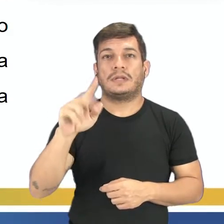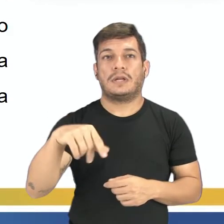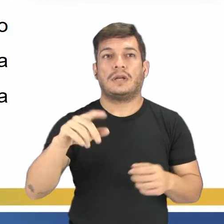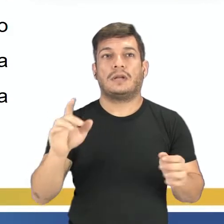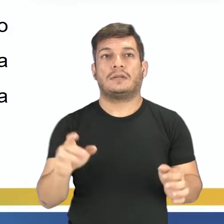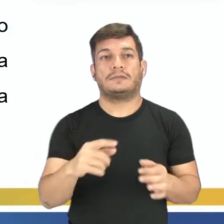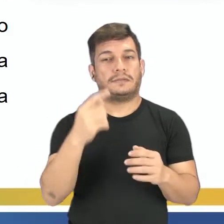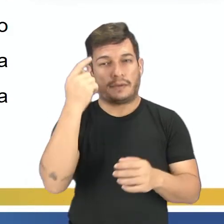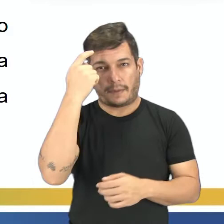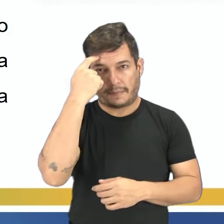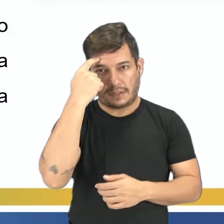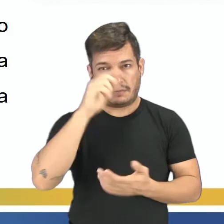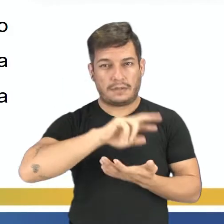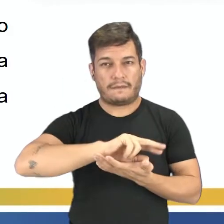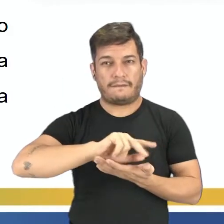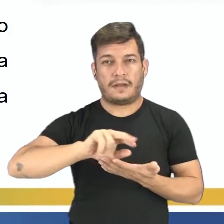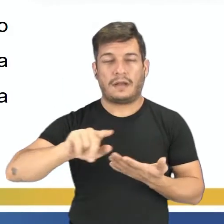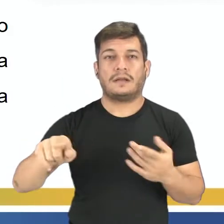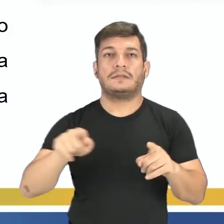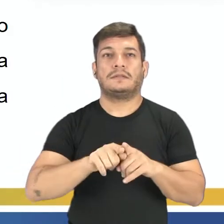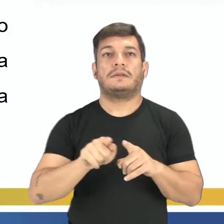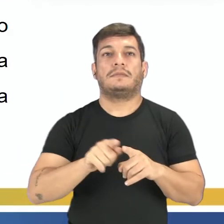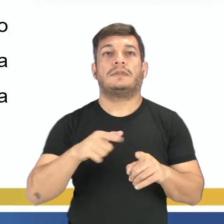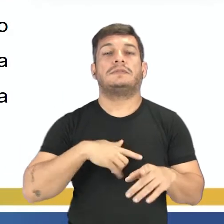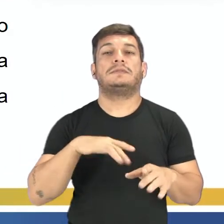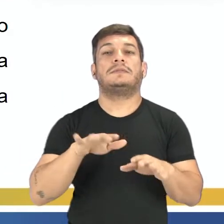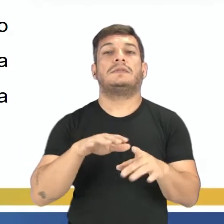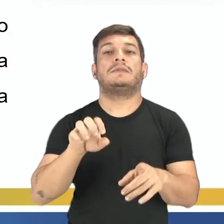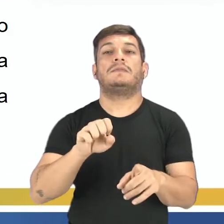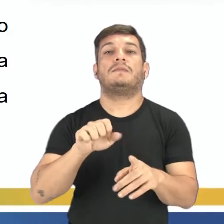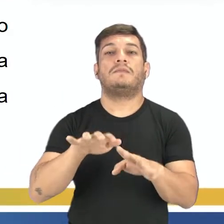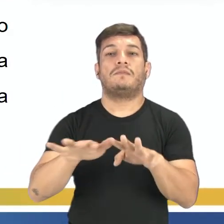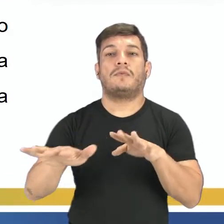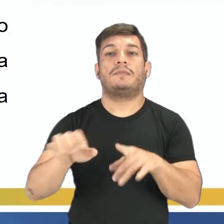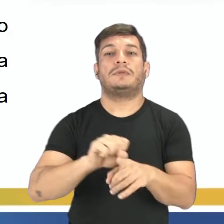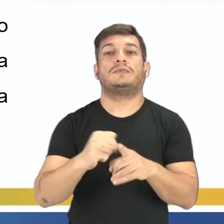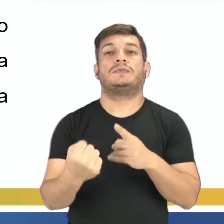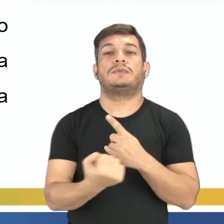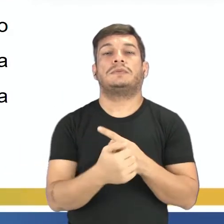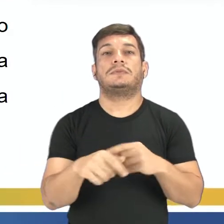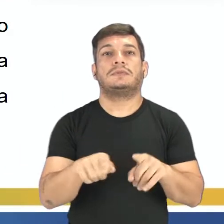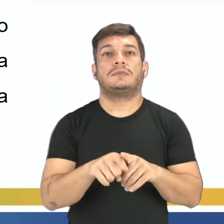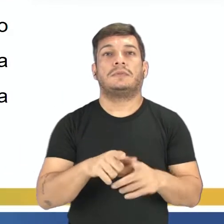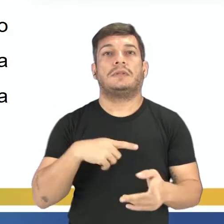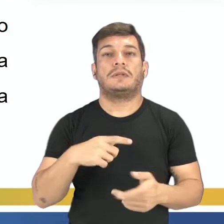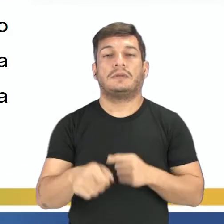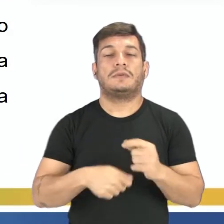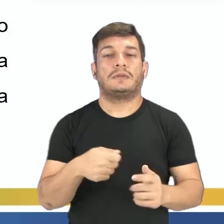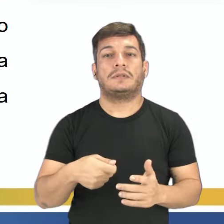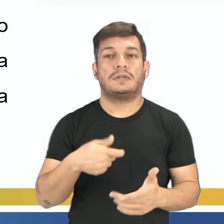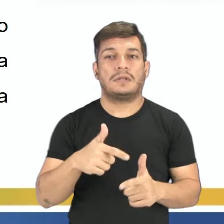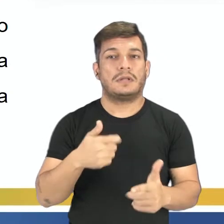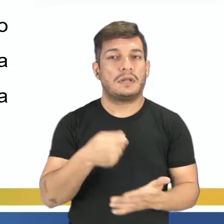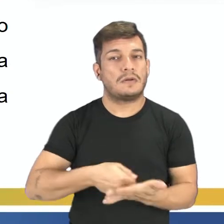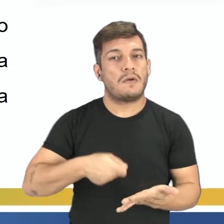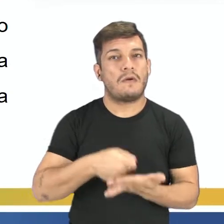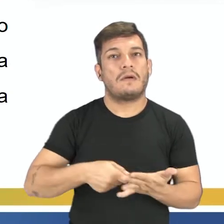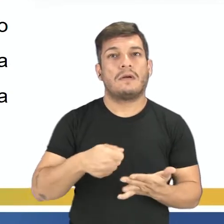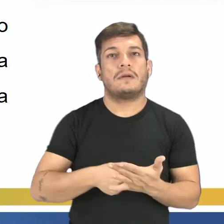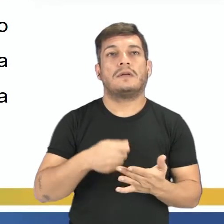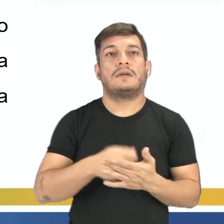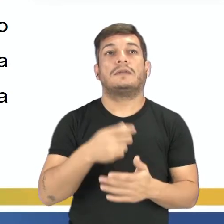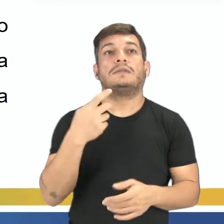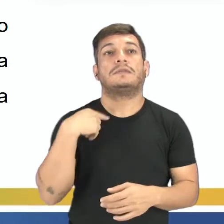correntes de pensamento e movimentos sociais que tem na defesa do meio ambiente sua principal